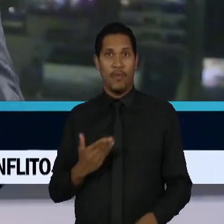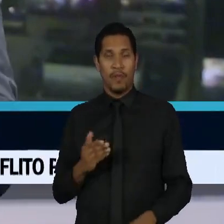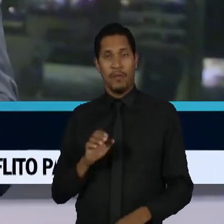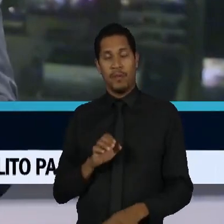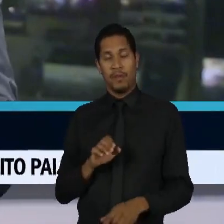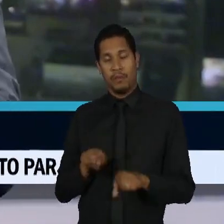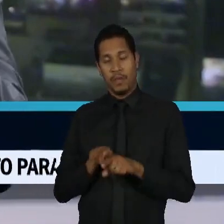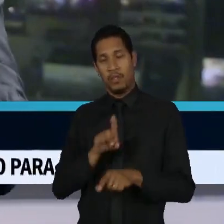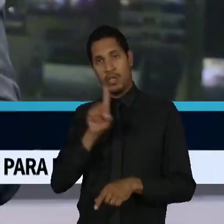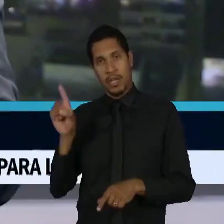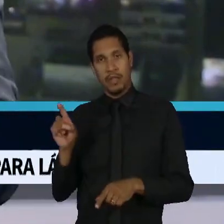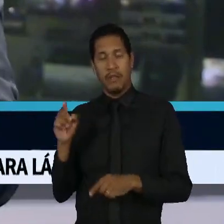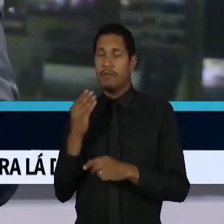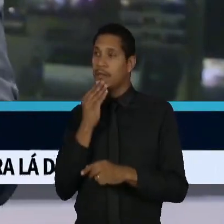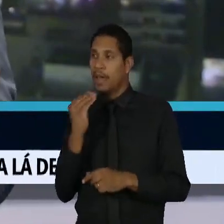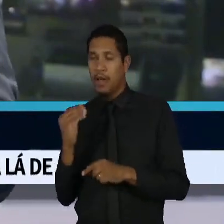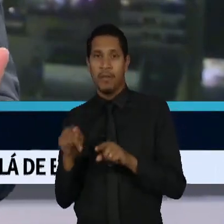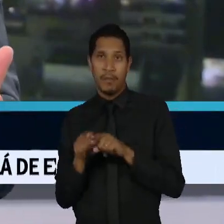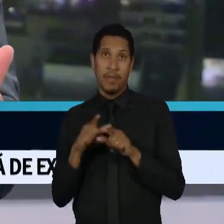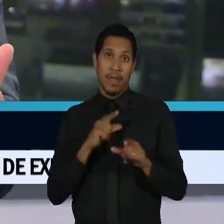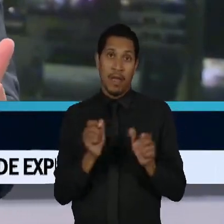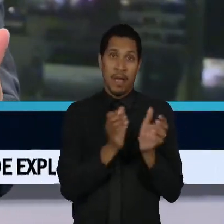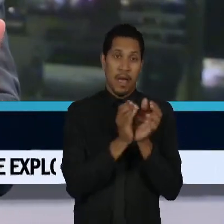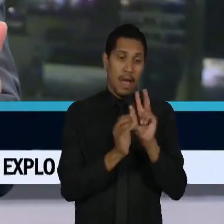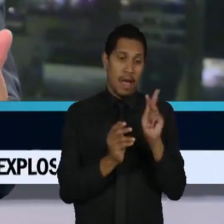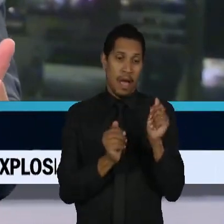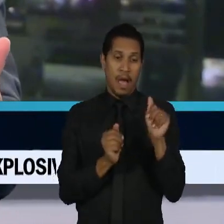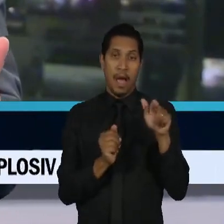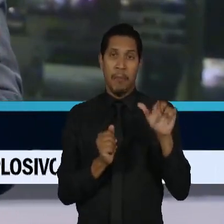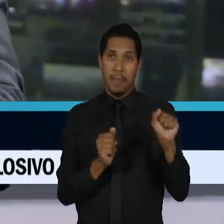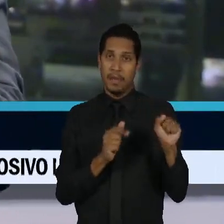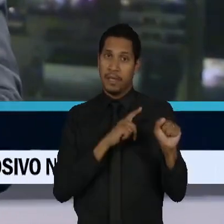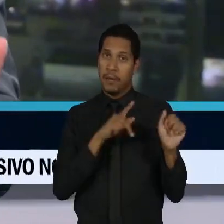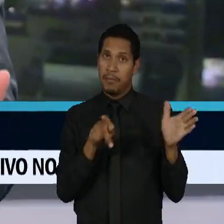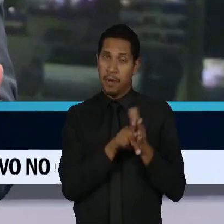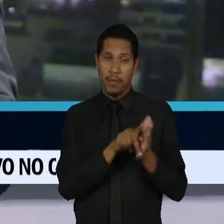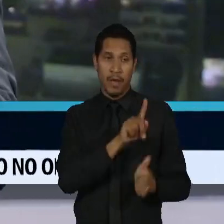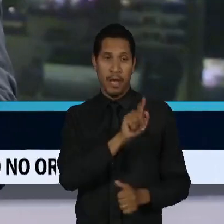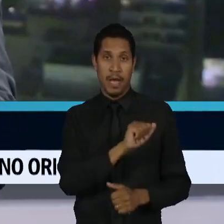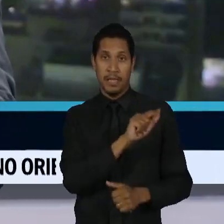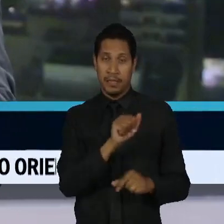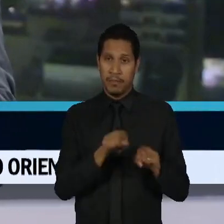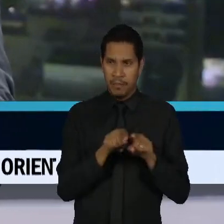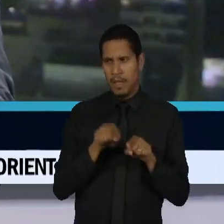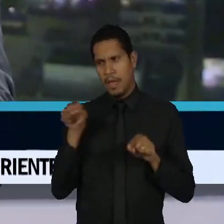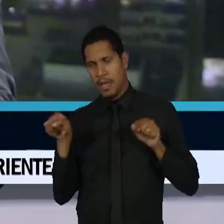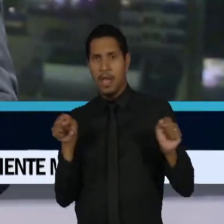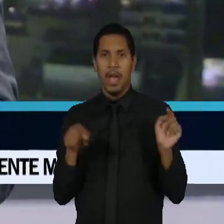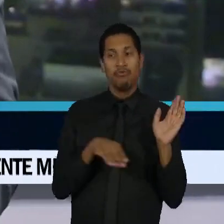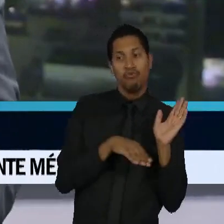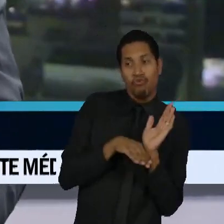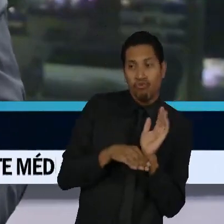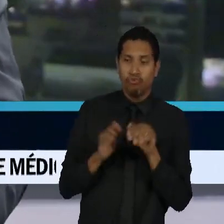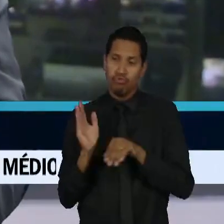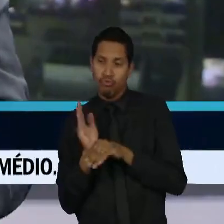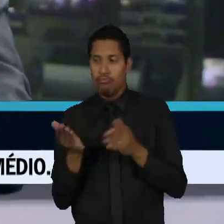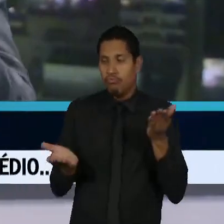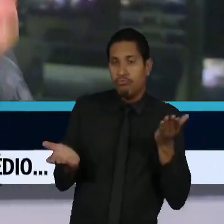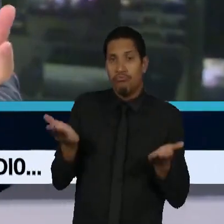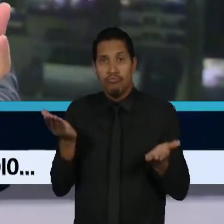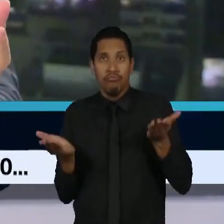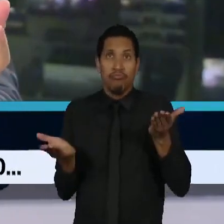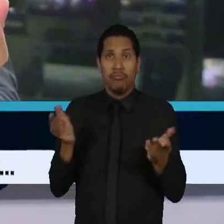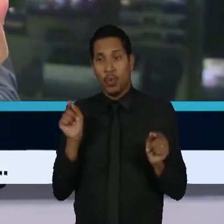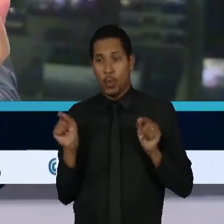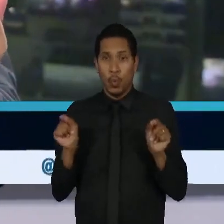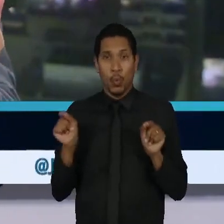o Hamas, um grupo extremista em Gaza, eles, na verdade, de certa forma, eram úteis um para o outro, porque o Netanyahu